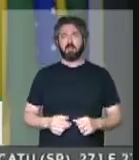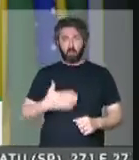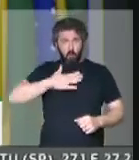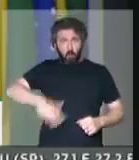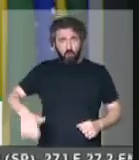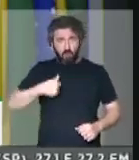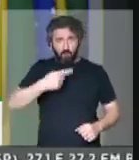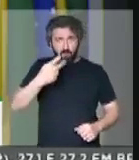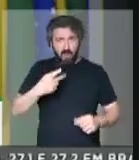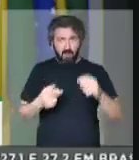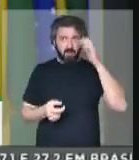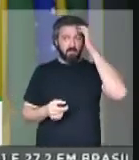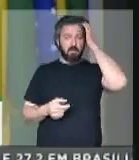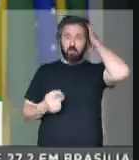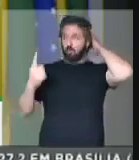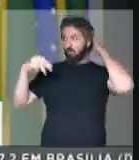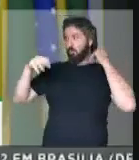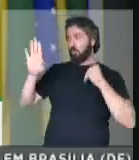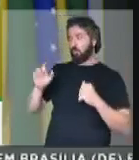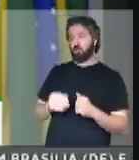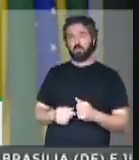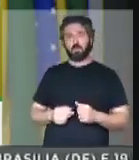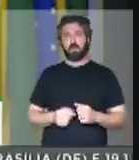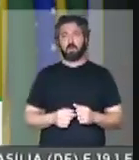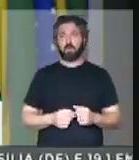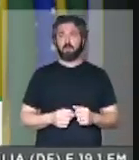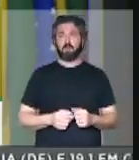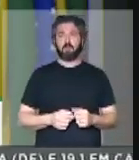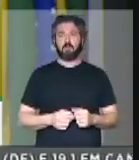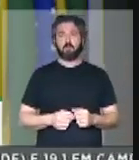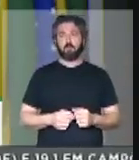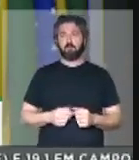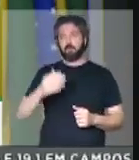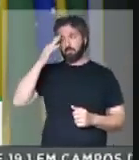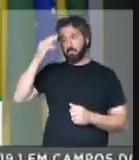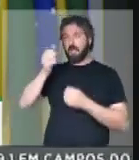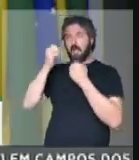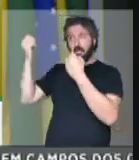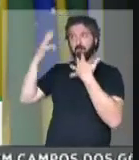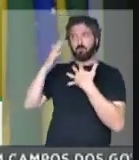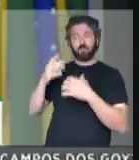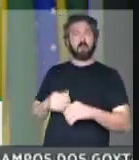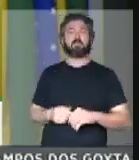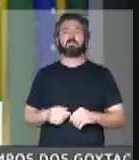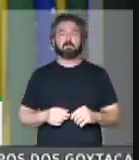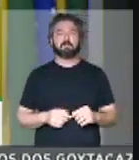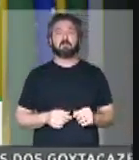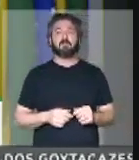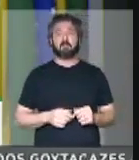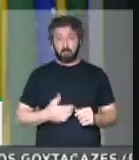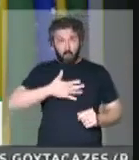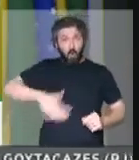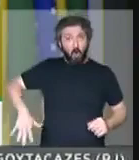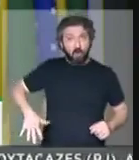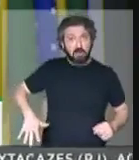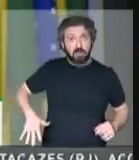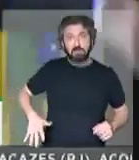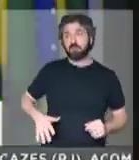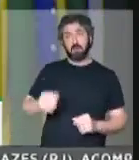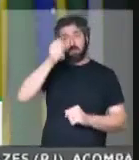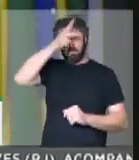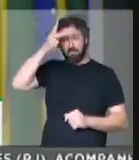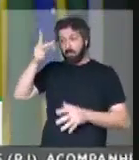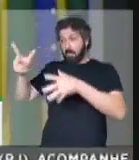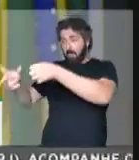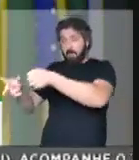não está gostando, para terminar, seu presidente, um minuto, por favor, obrigado. Obrigado pela água aberta. É, não gostou, leva